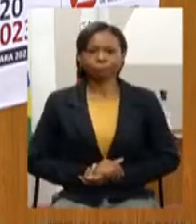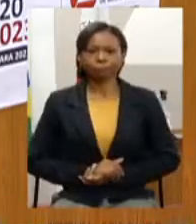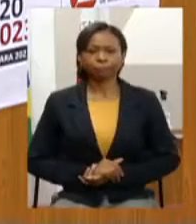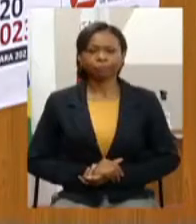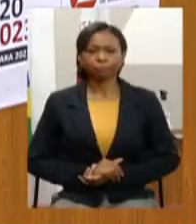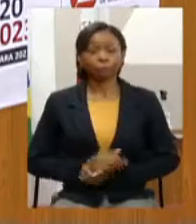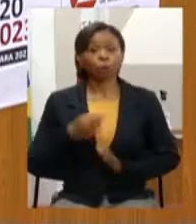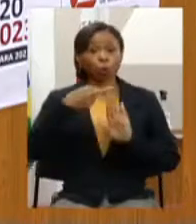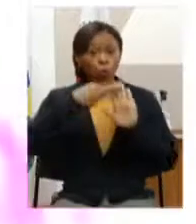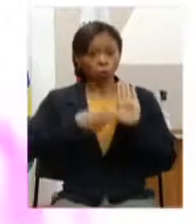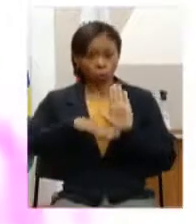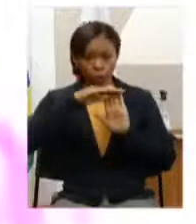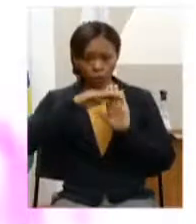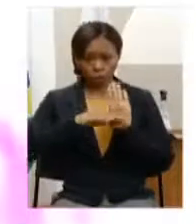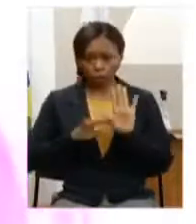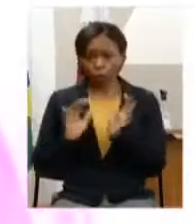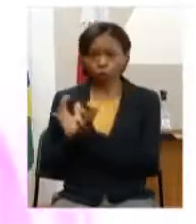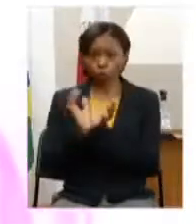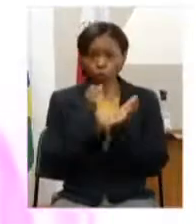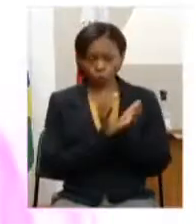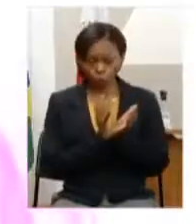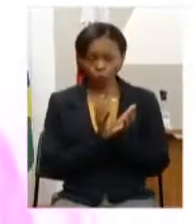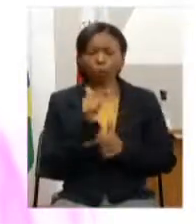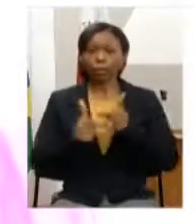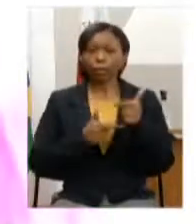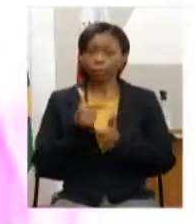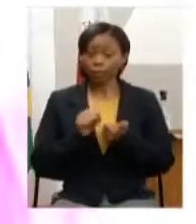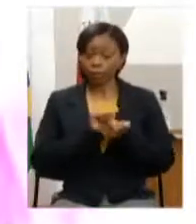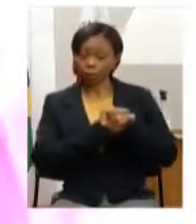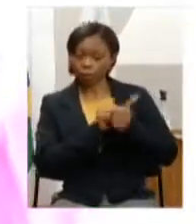relatório dos grupos de trabalho educação e esporte